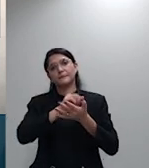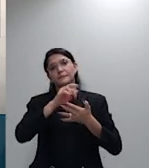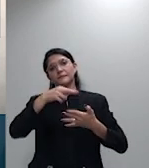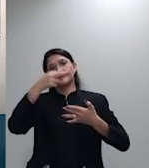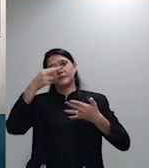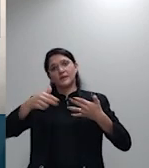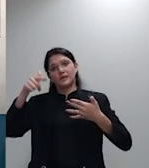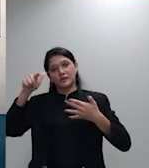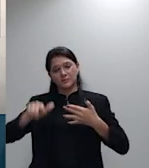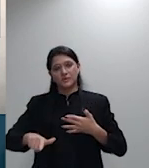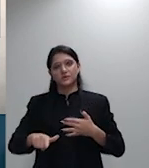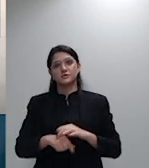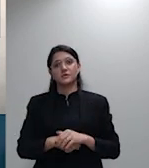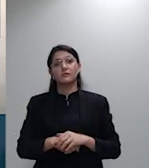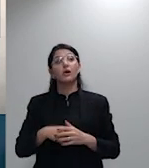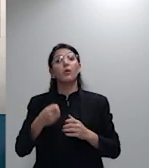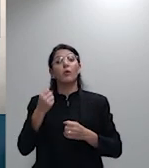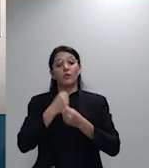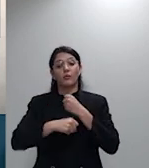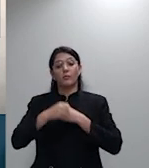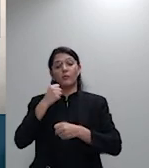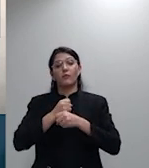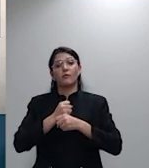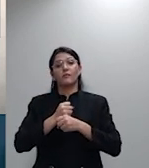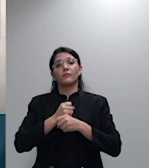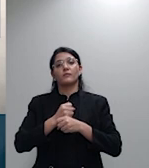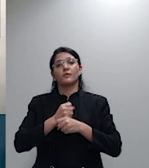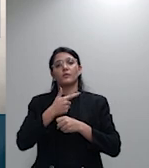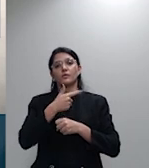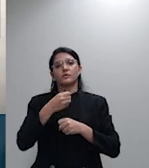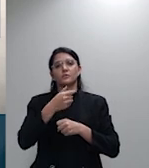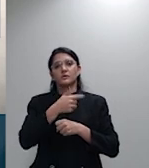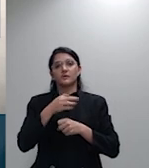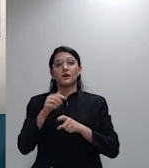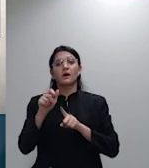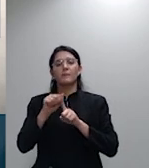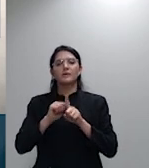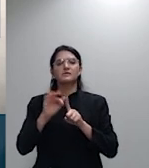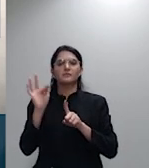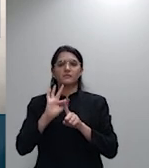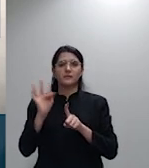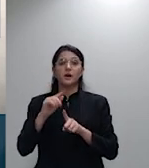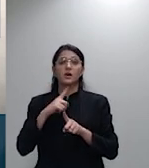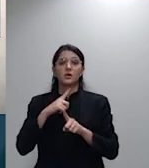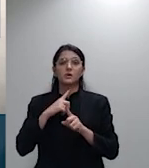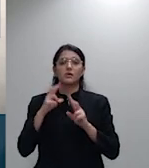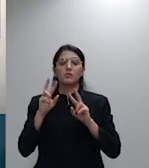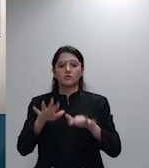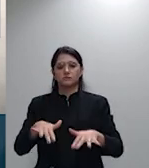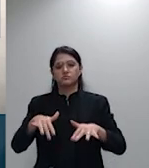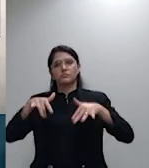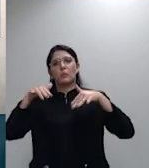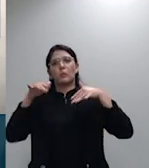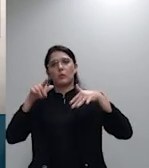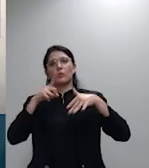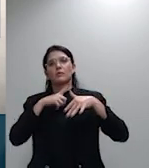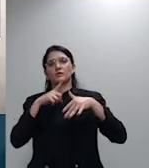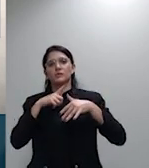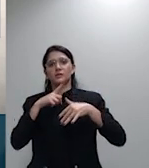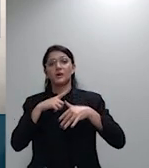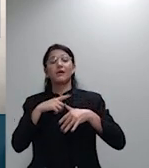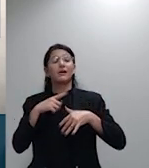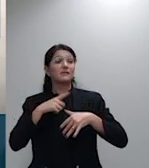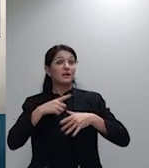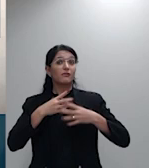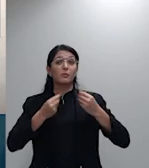passado um mês antes do início da pandemia houve desde então uma intensa polêmica acerca do alcance dos